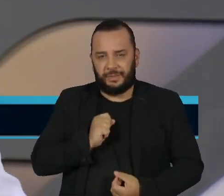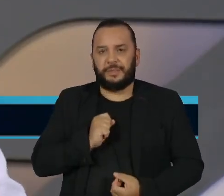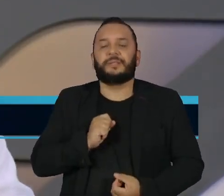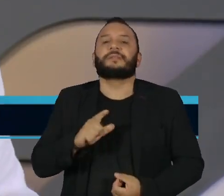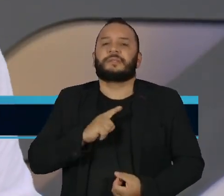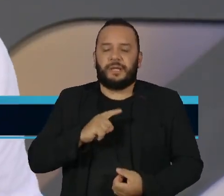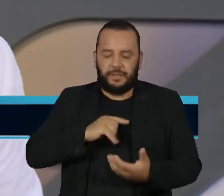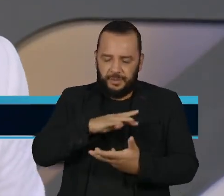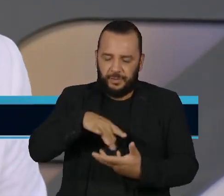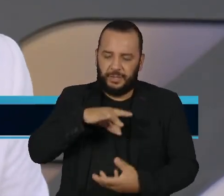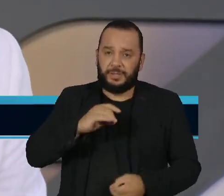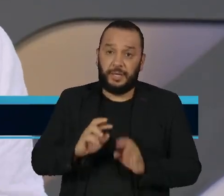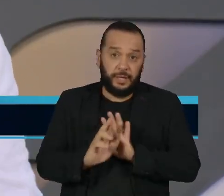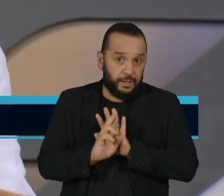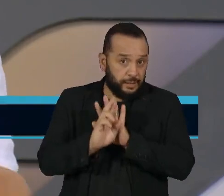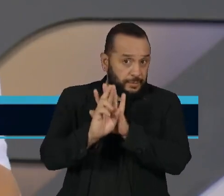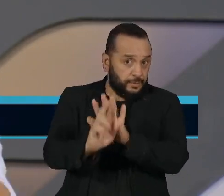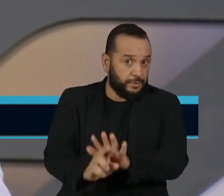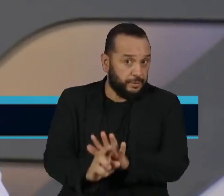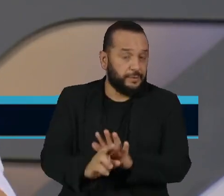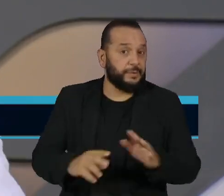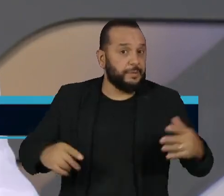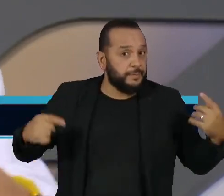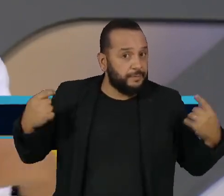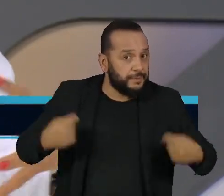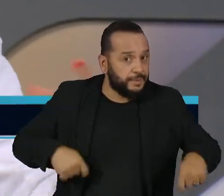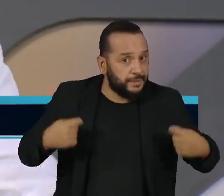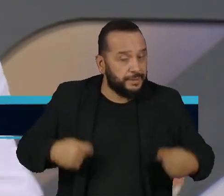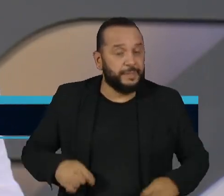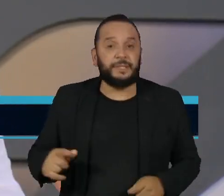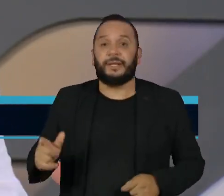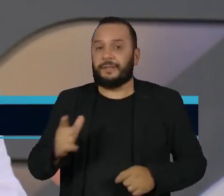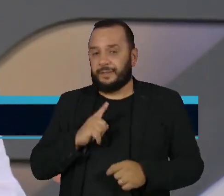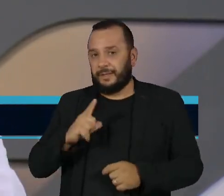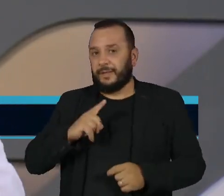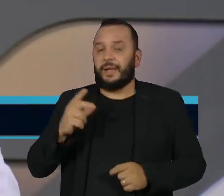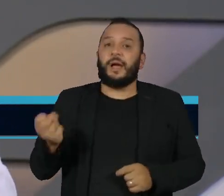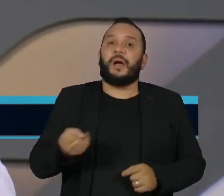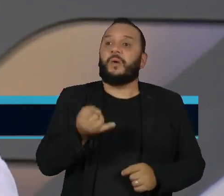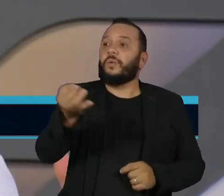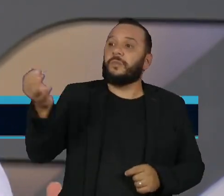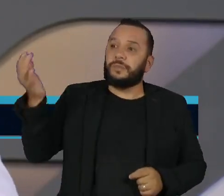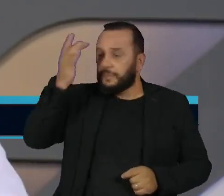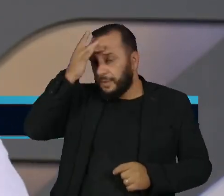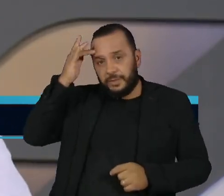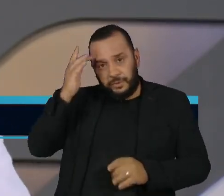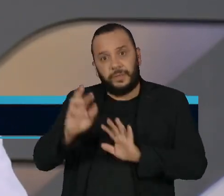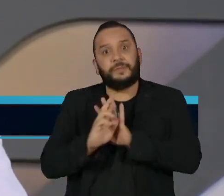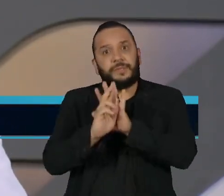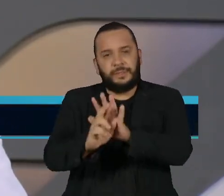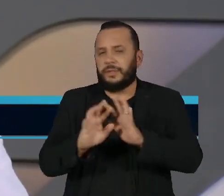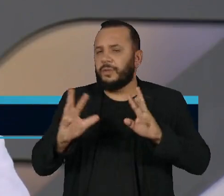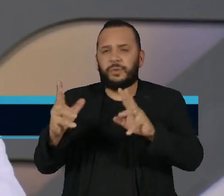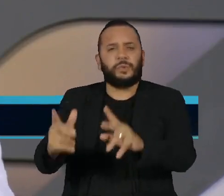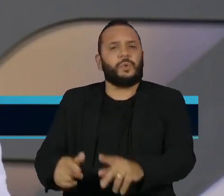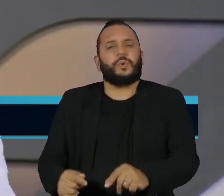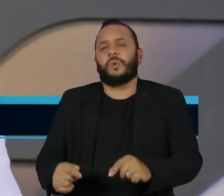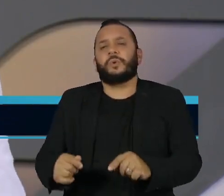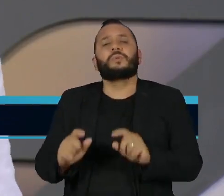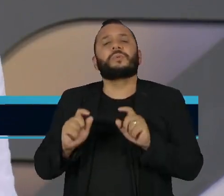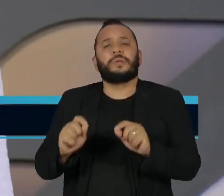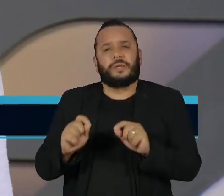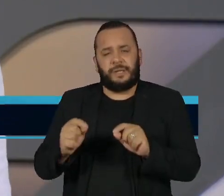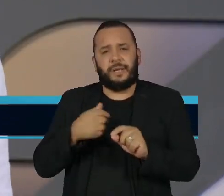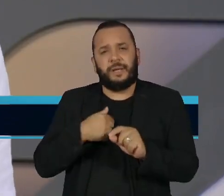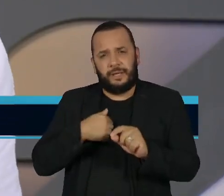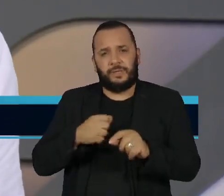democracia representativa, a gente precisa ter parcelas da população representadas em todos os poderes. Se eu